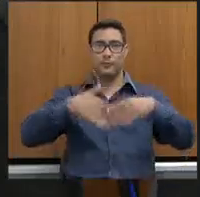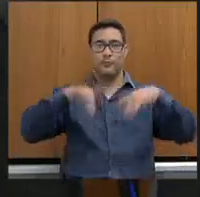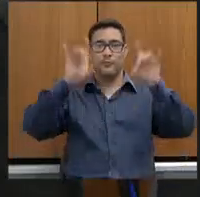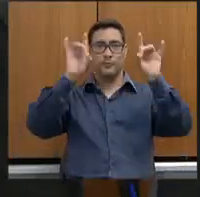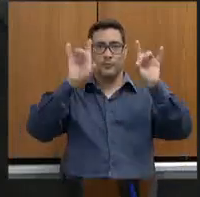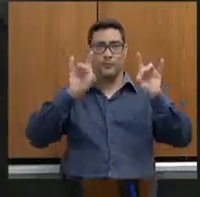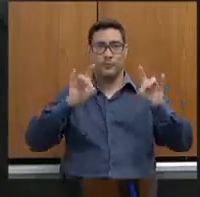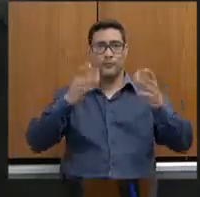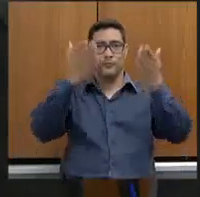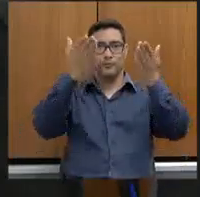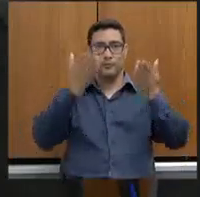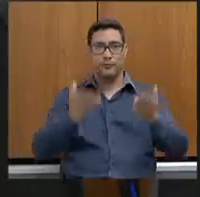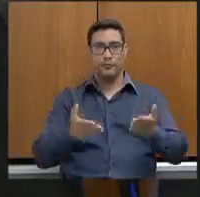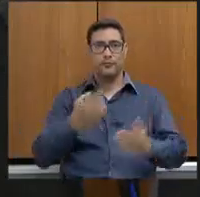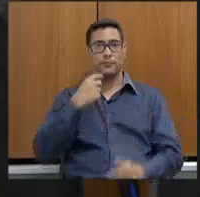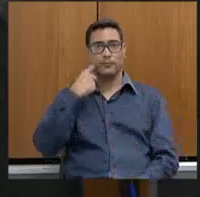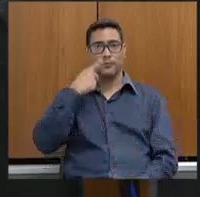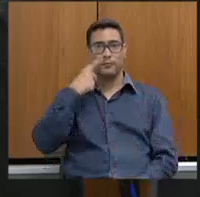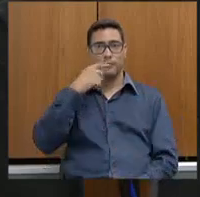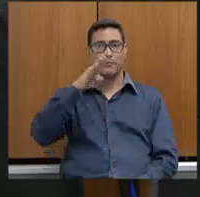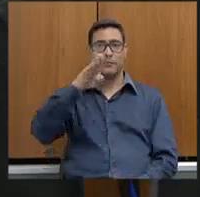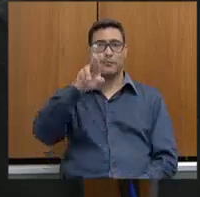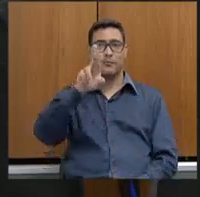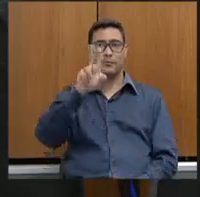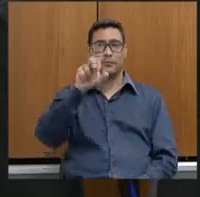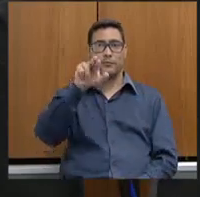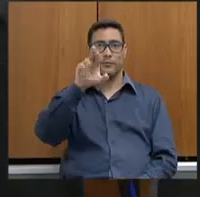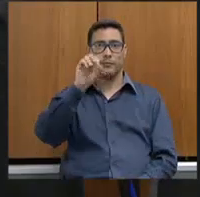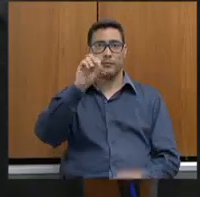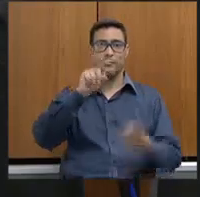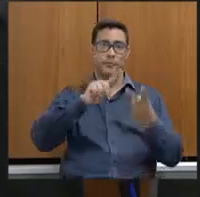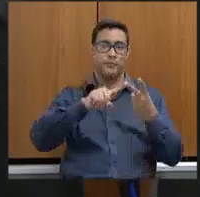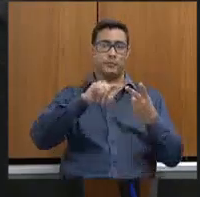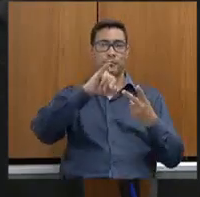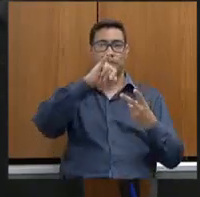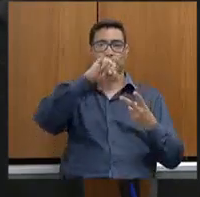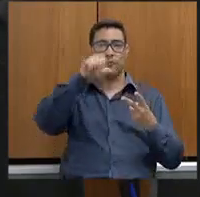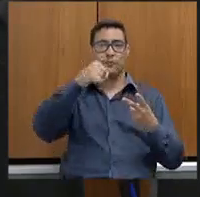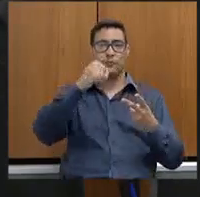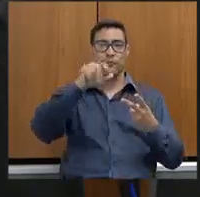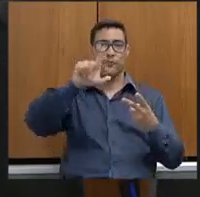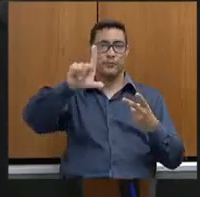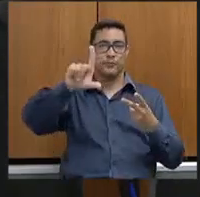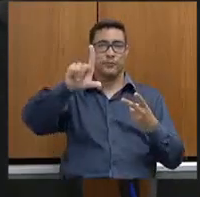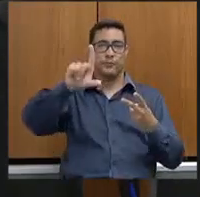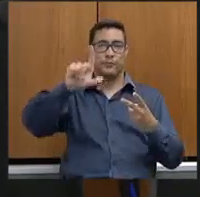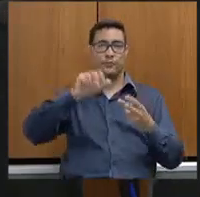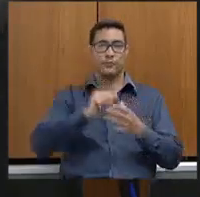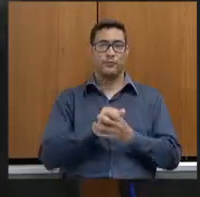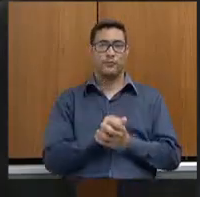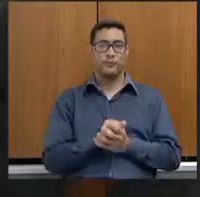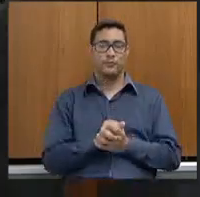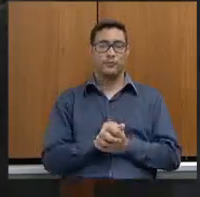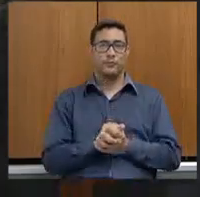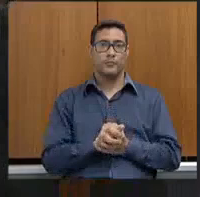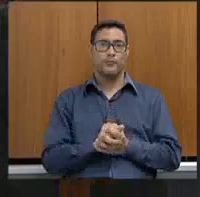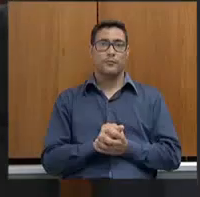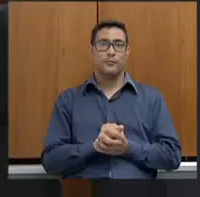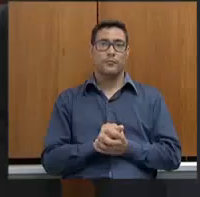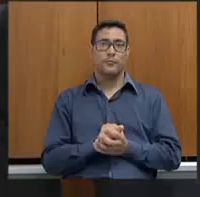meus colegas, deputado Bruno Engley, deputado João Leite, irmão, não é, João Leite? O